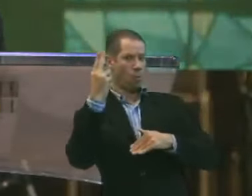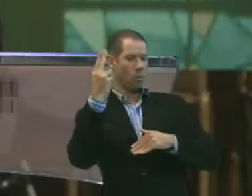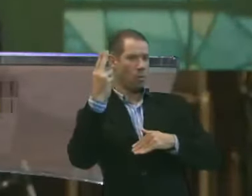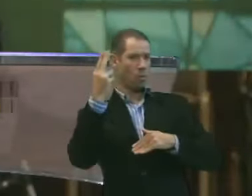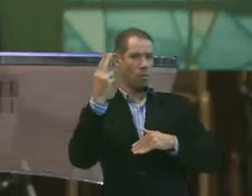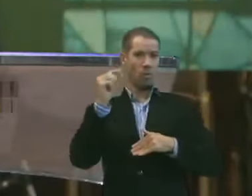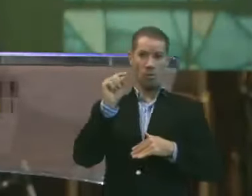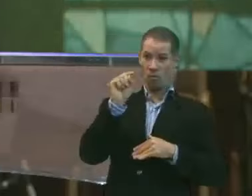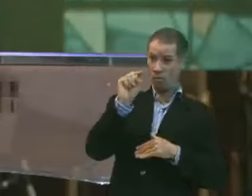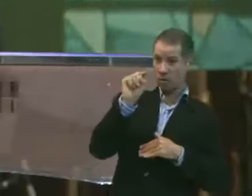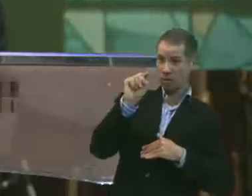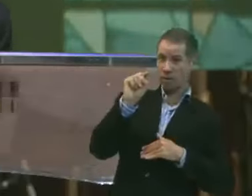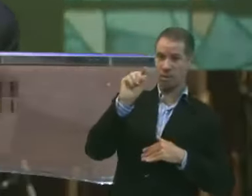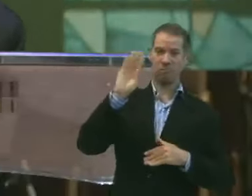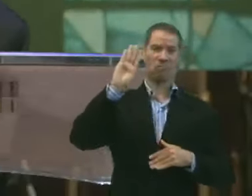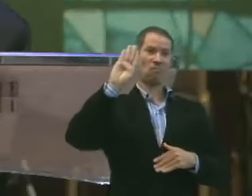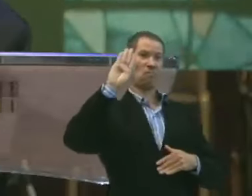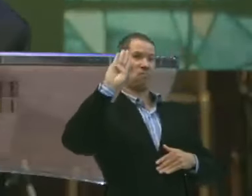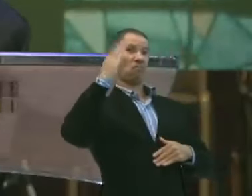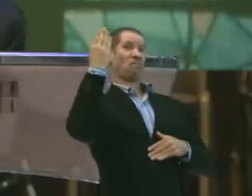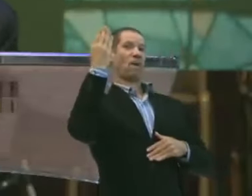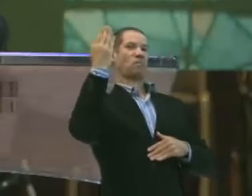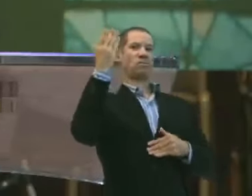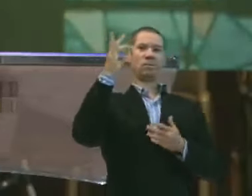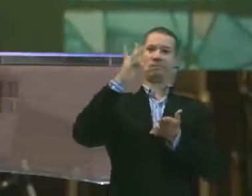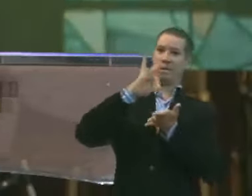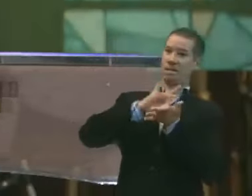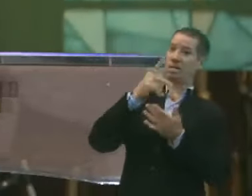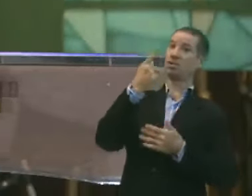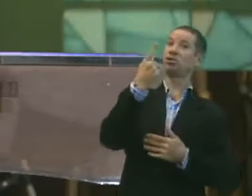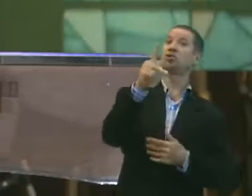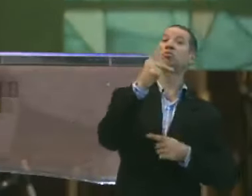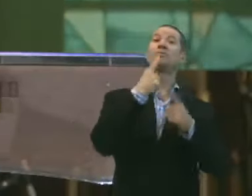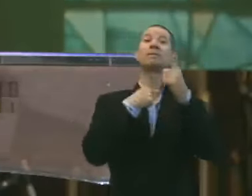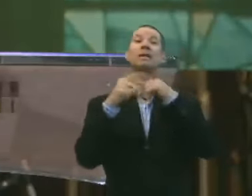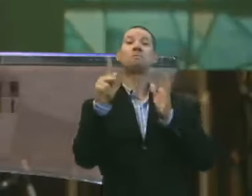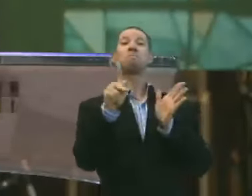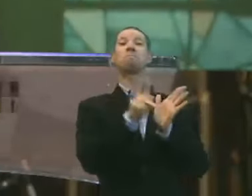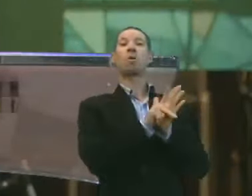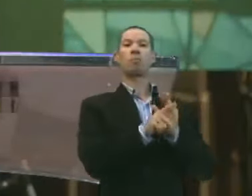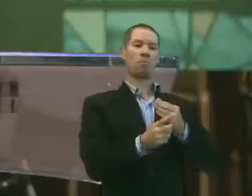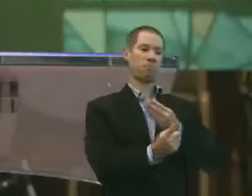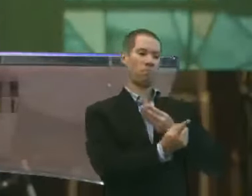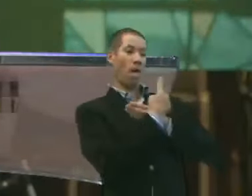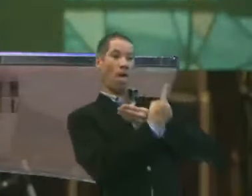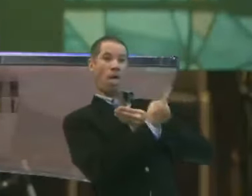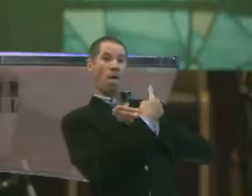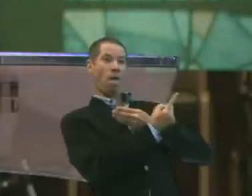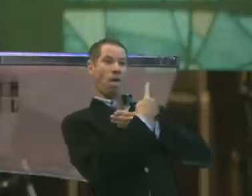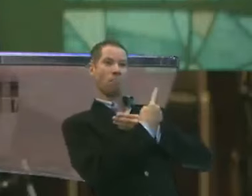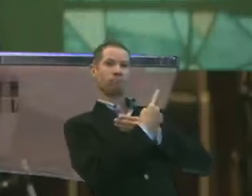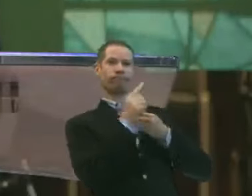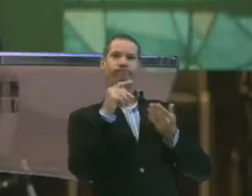pela falsa realidade que a sua vontade te impõe?